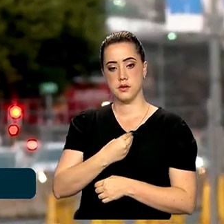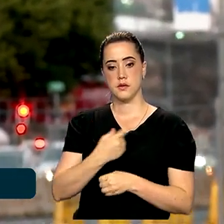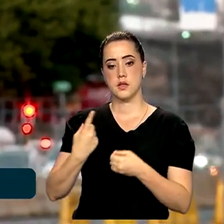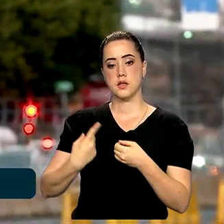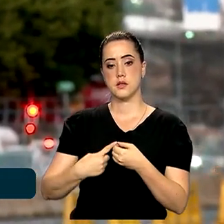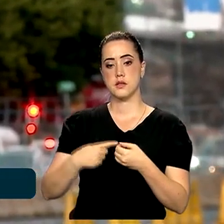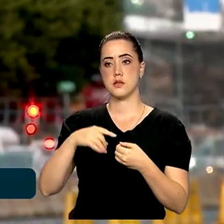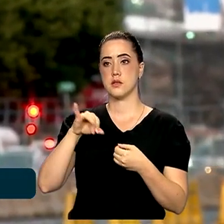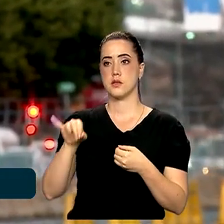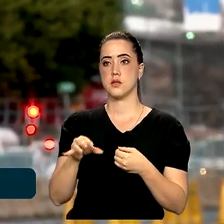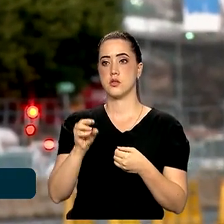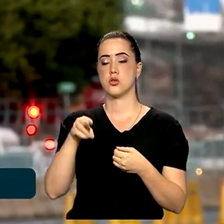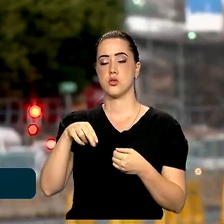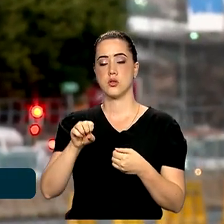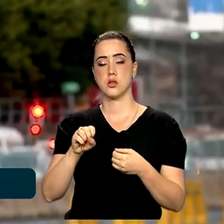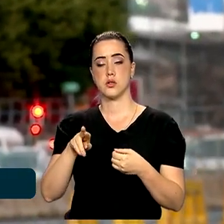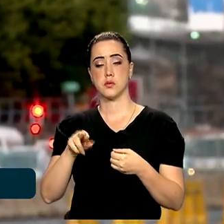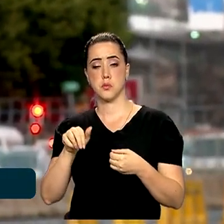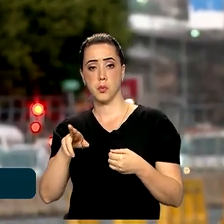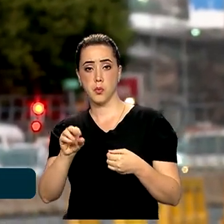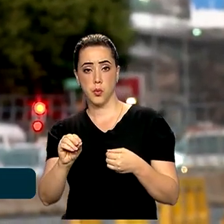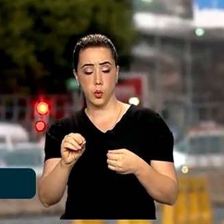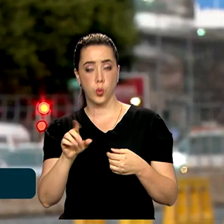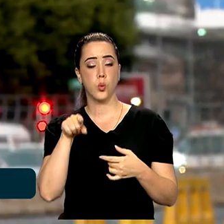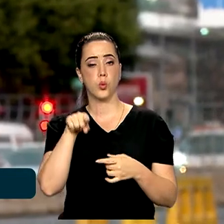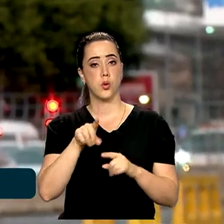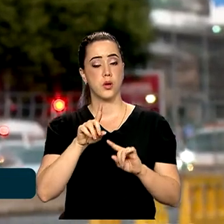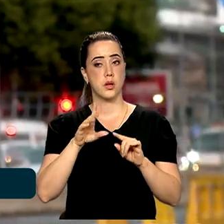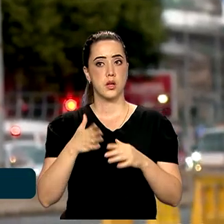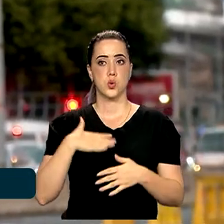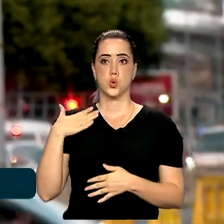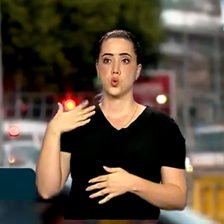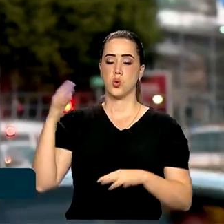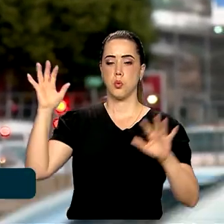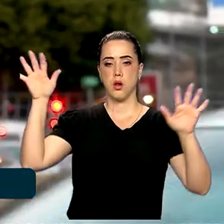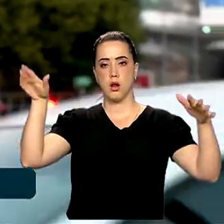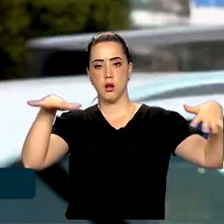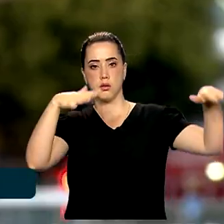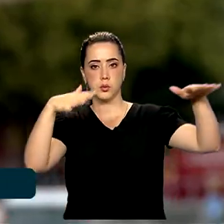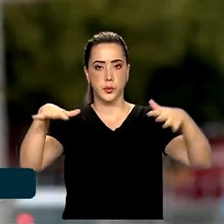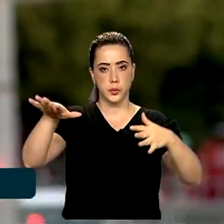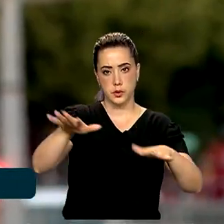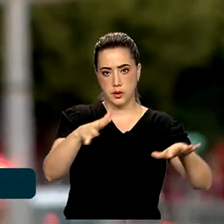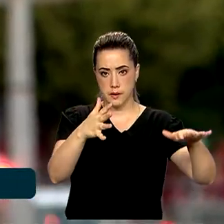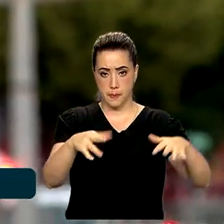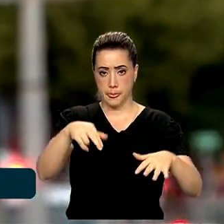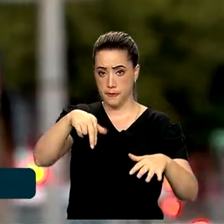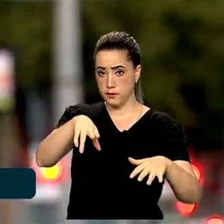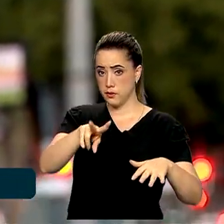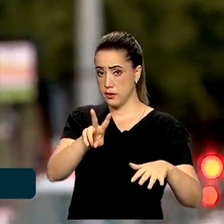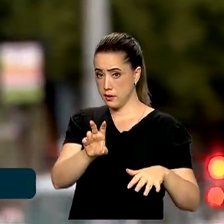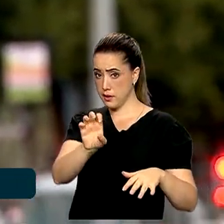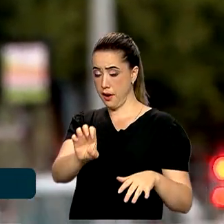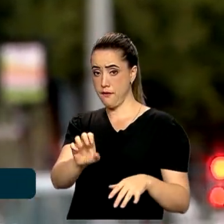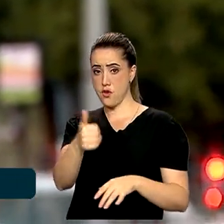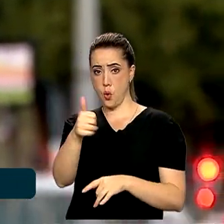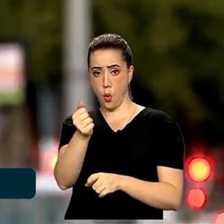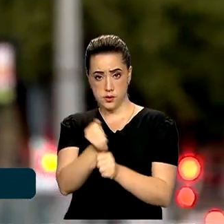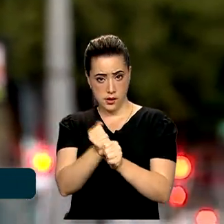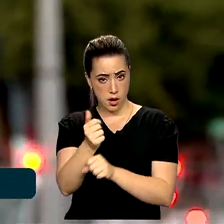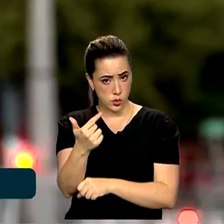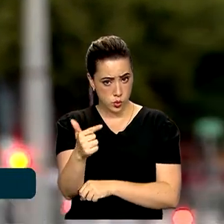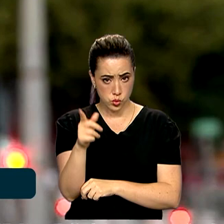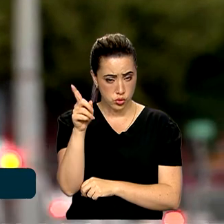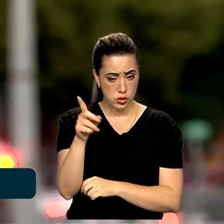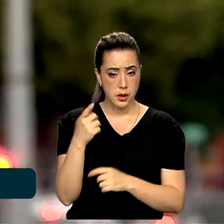pela neve que caiu em julho na cidade, depois de 11 anos sem nevar. Uma demonstração clara de que é preciso agir rápido,